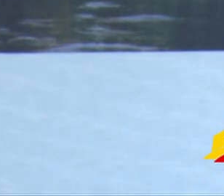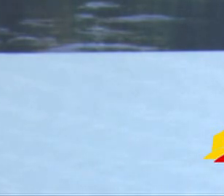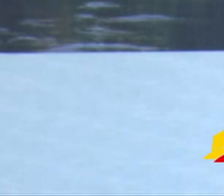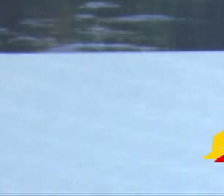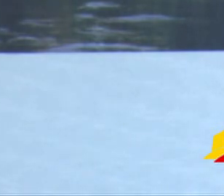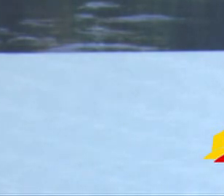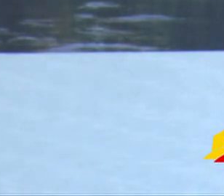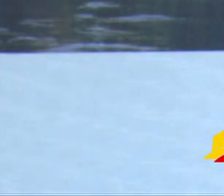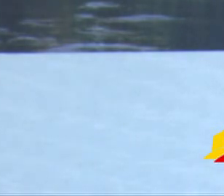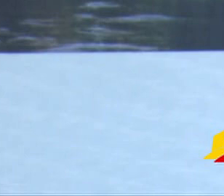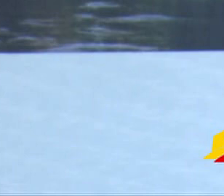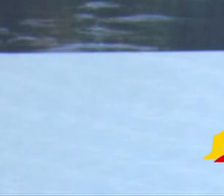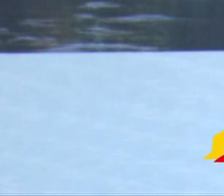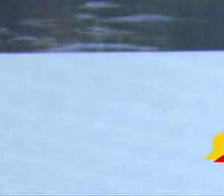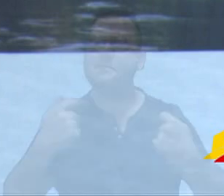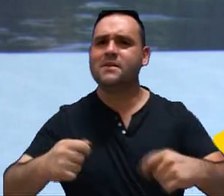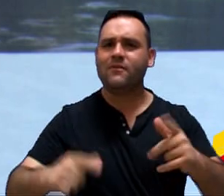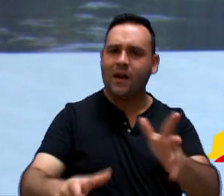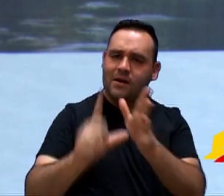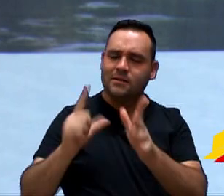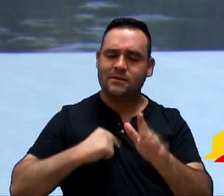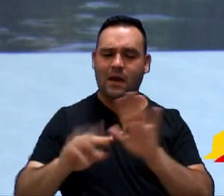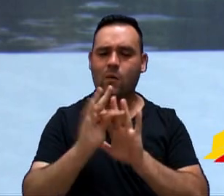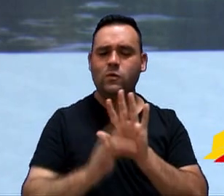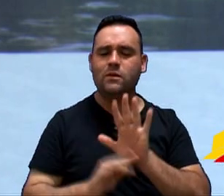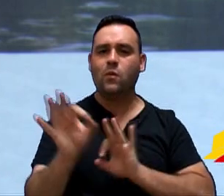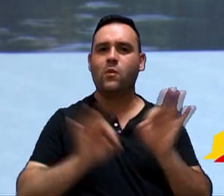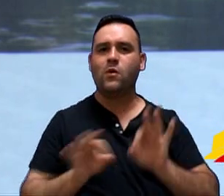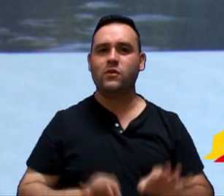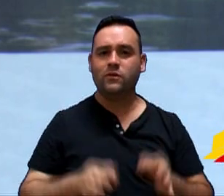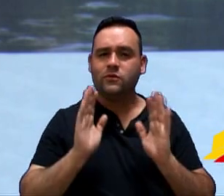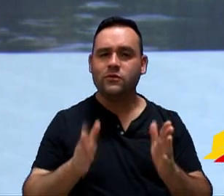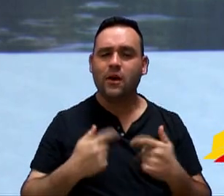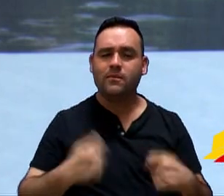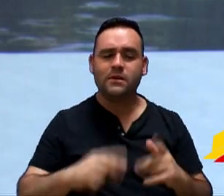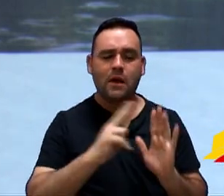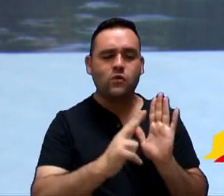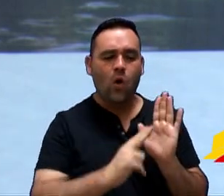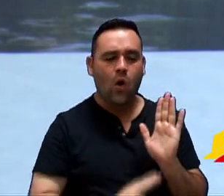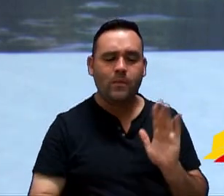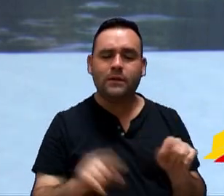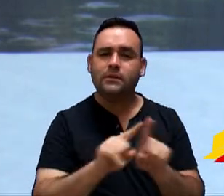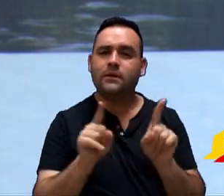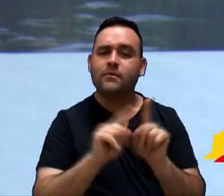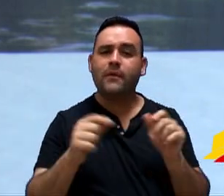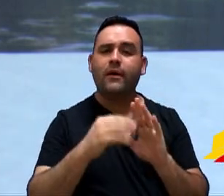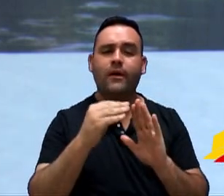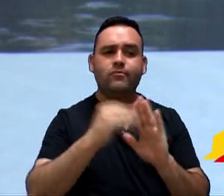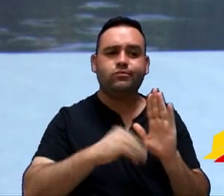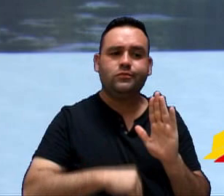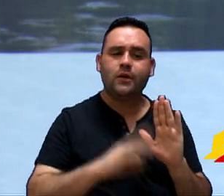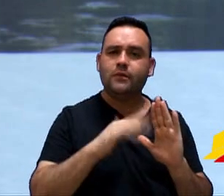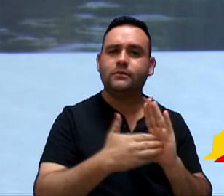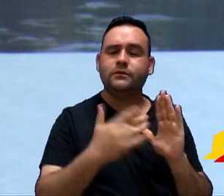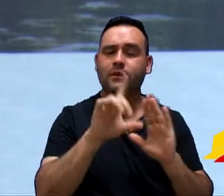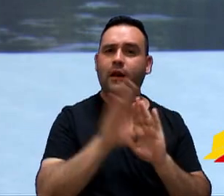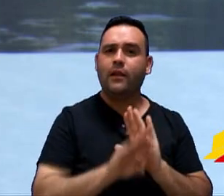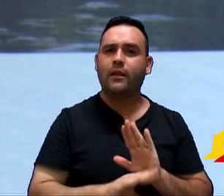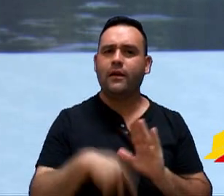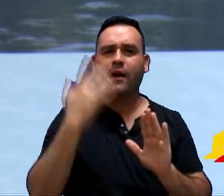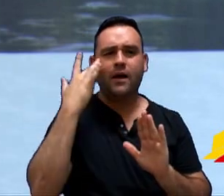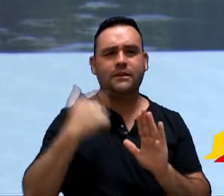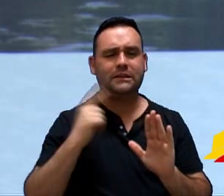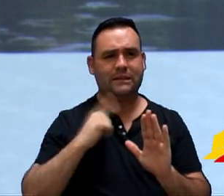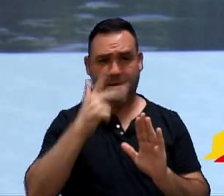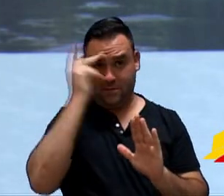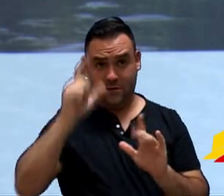do SAI. Deveria já ter vindo no texto do projeto de lei, nominando e revogando expressamente a lei. Será que tira